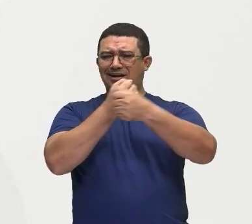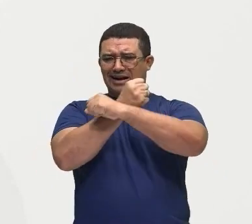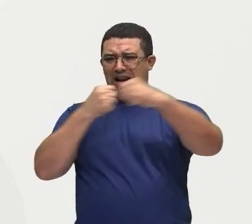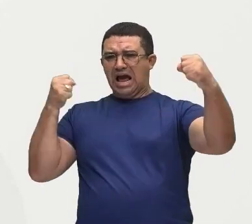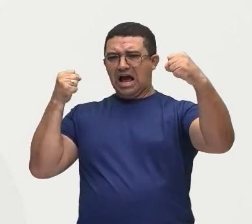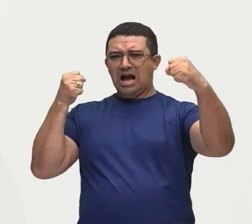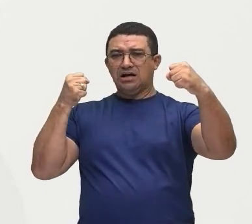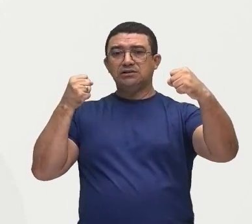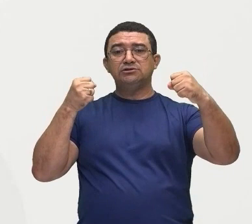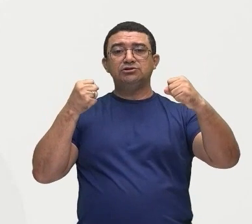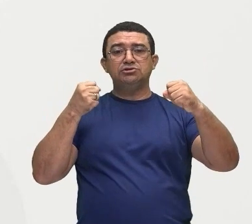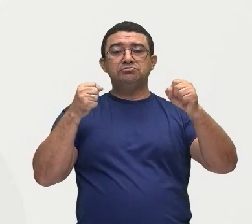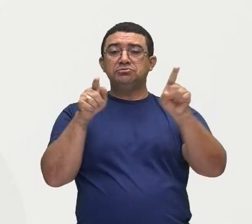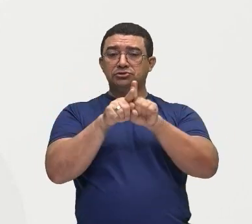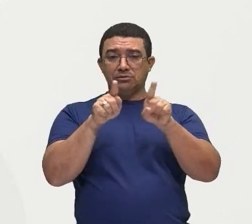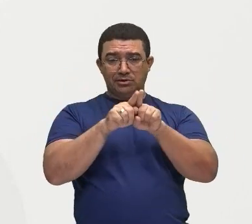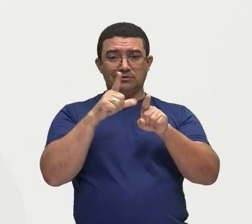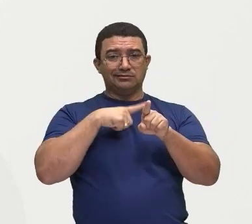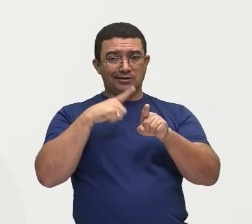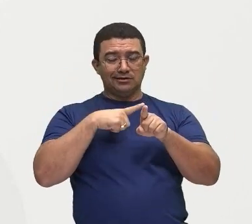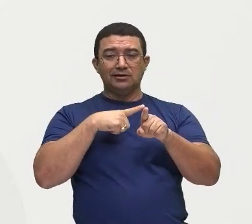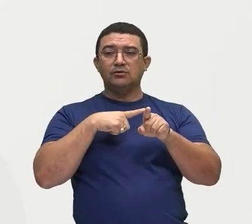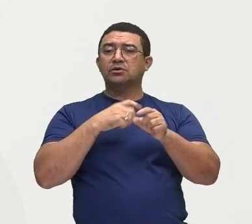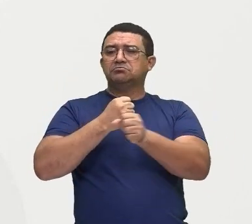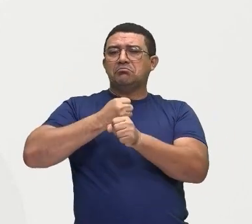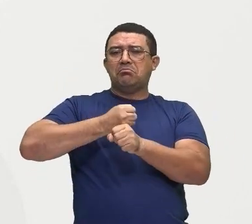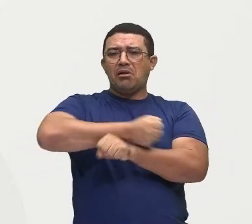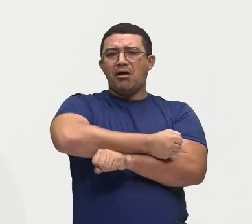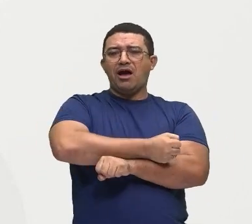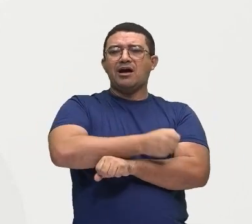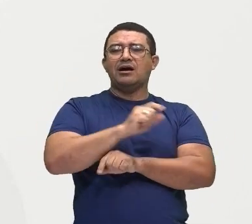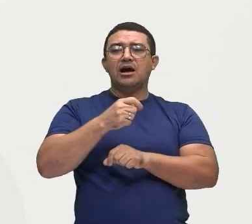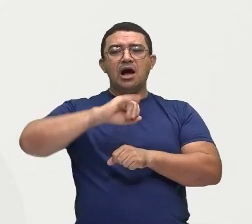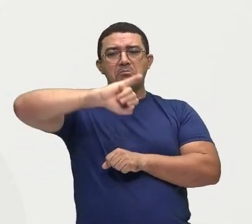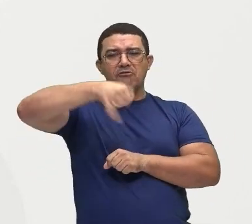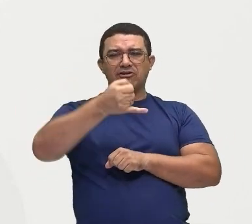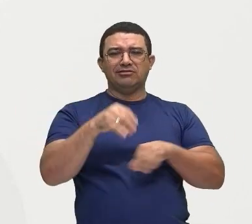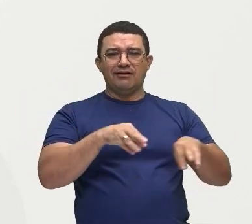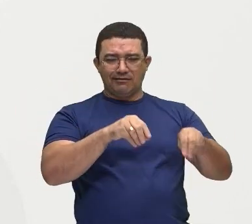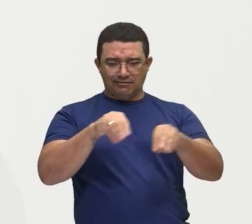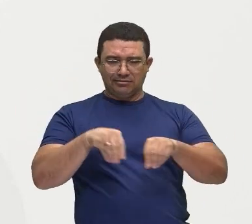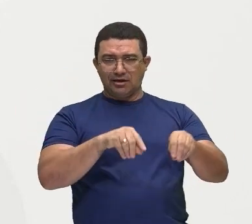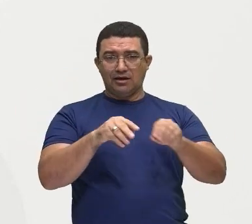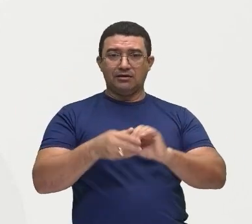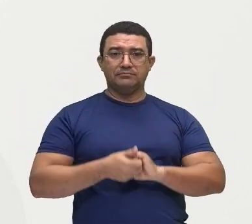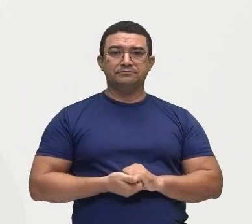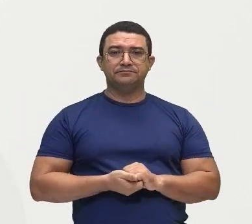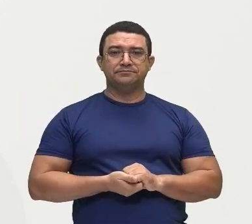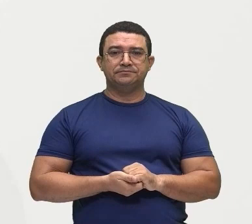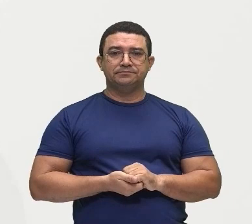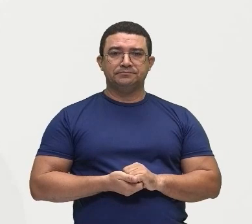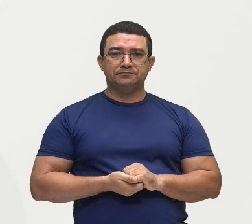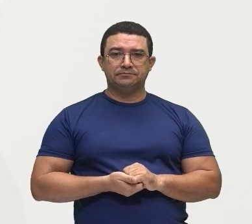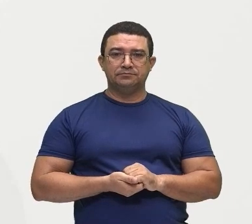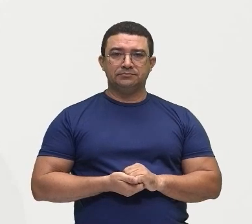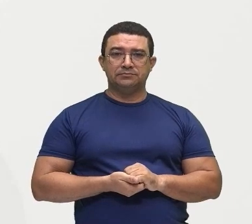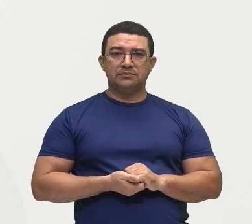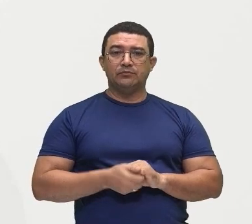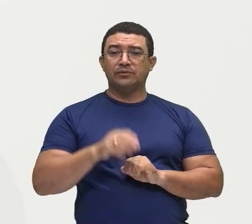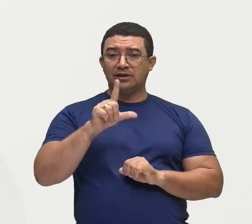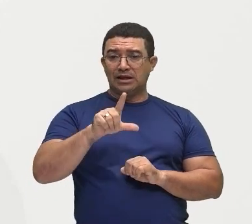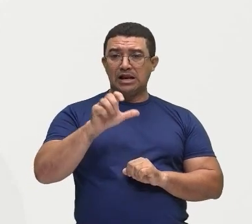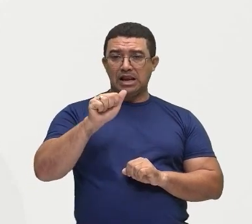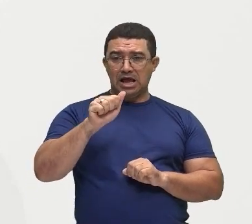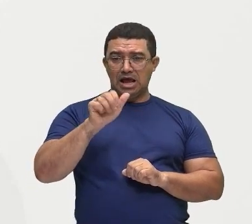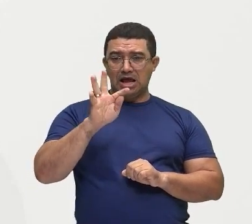e também o de exploração, né? Que a gente vai já observar. O de dimensão, você vai utilizar